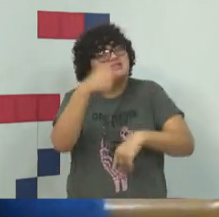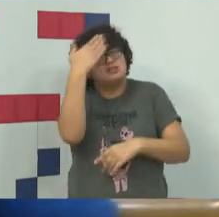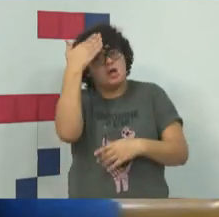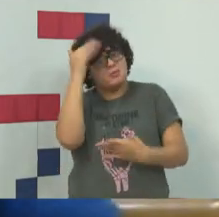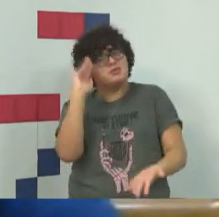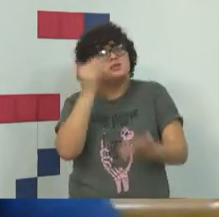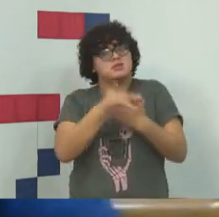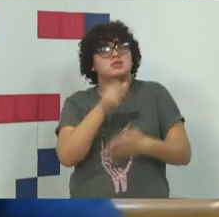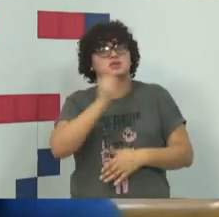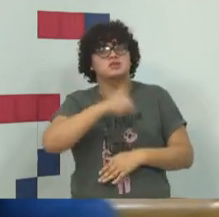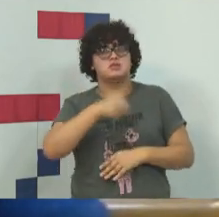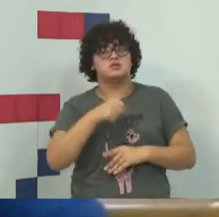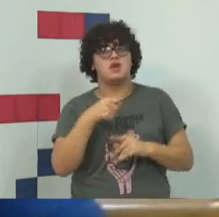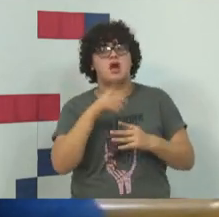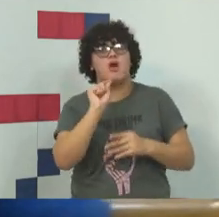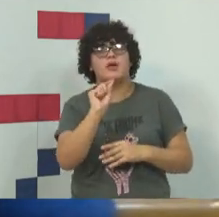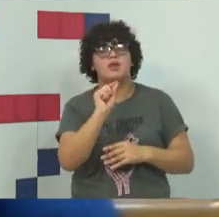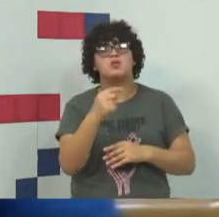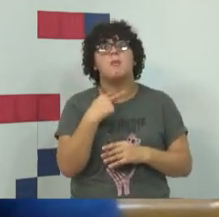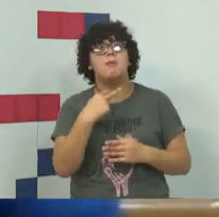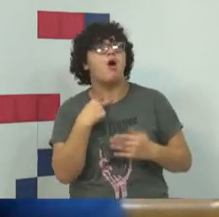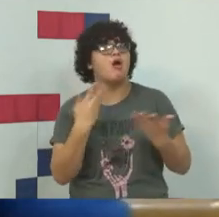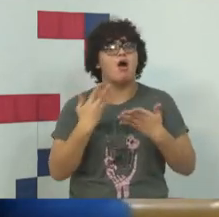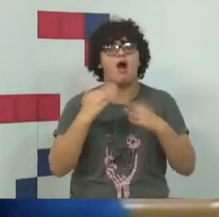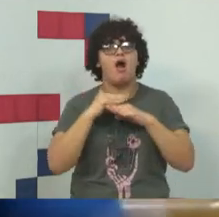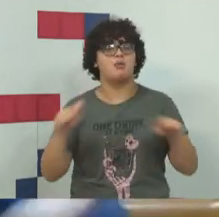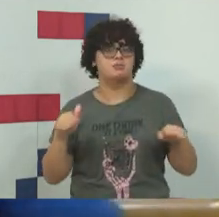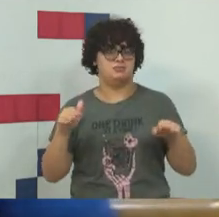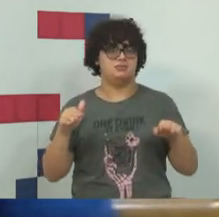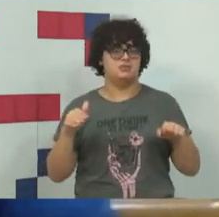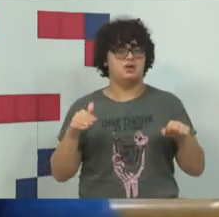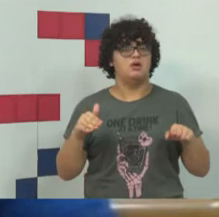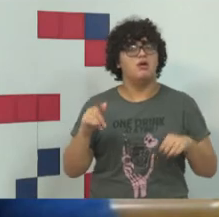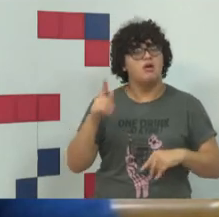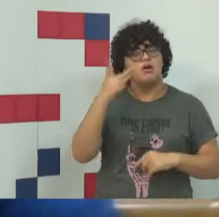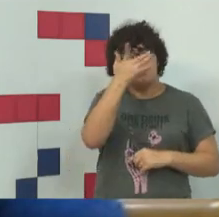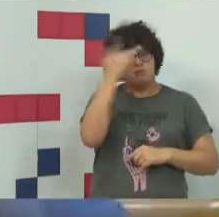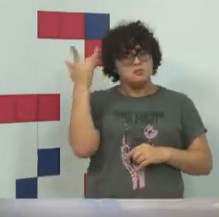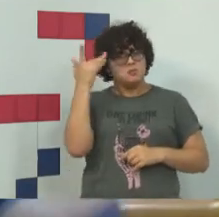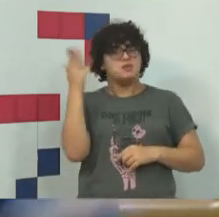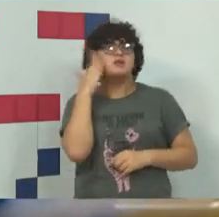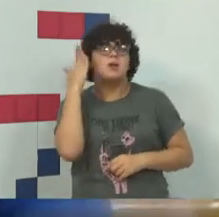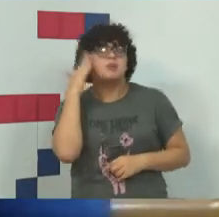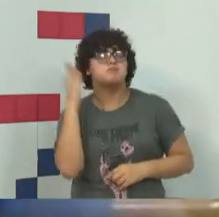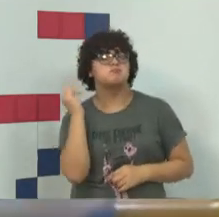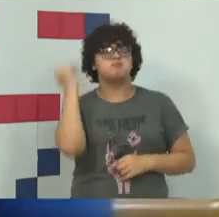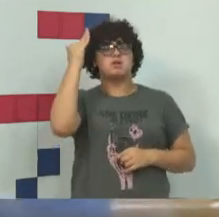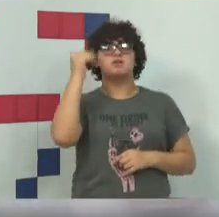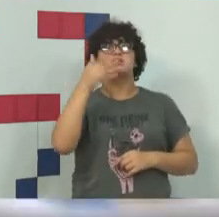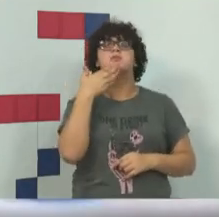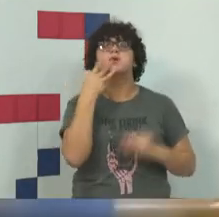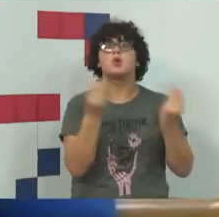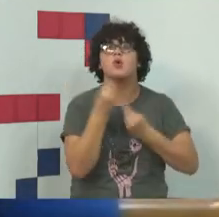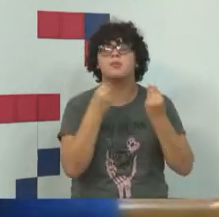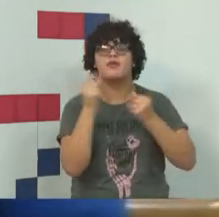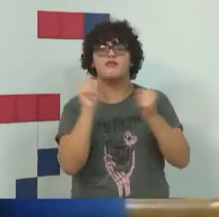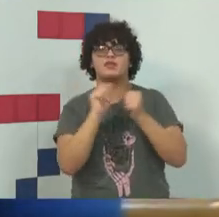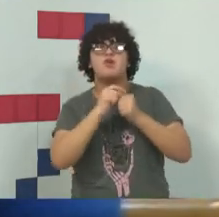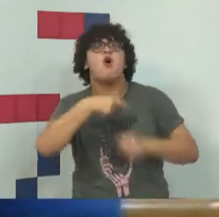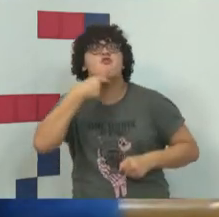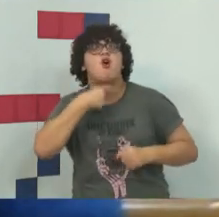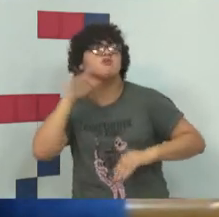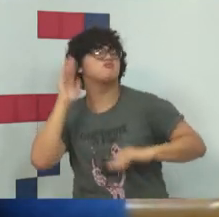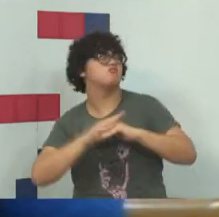a fonte e isso não pode acabar, pessoas com um saber notório precisam ter uma voz mais